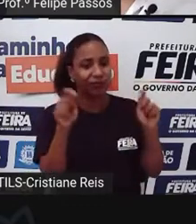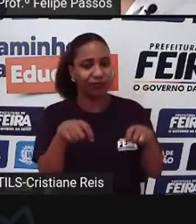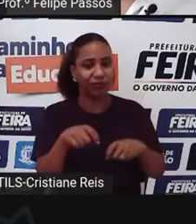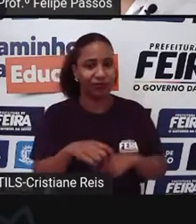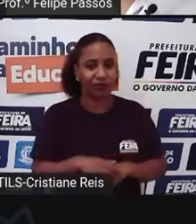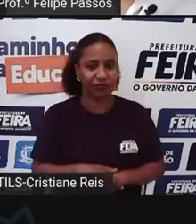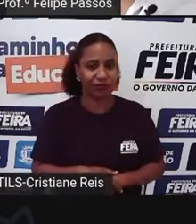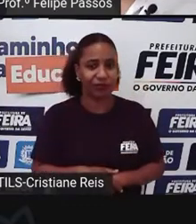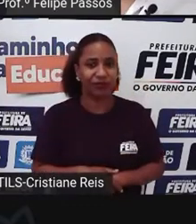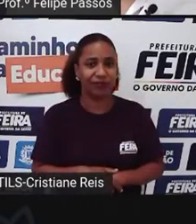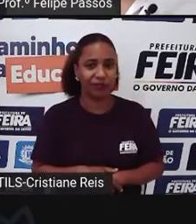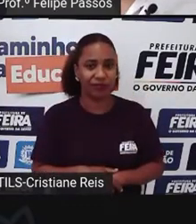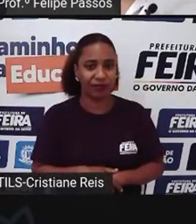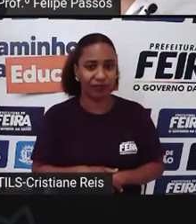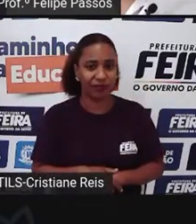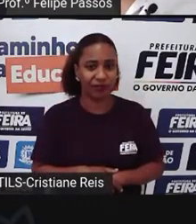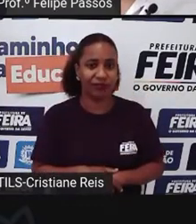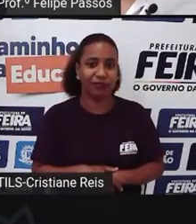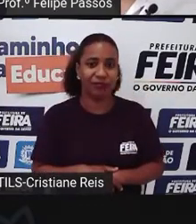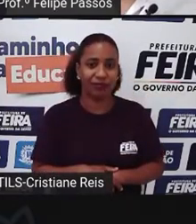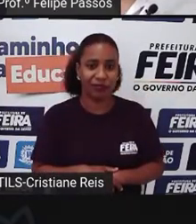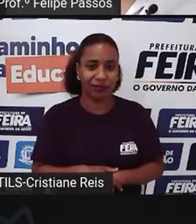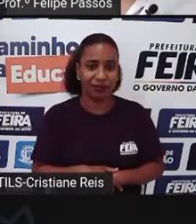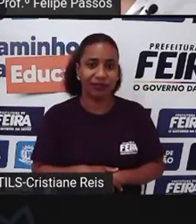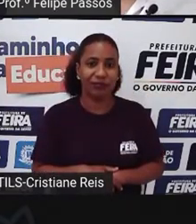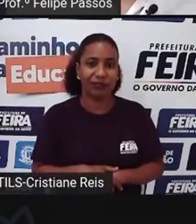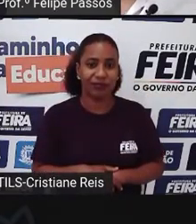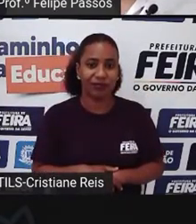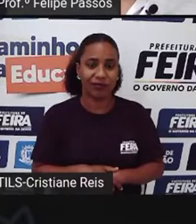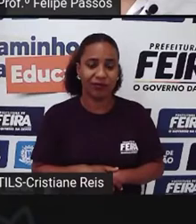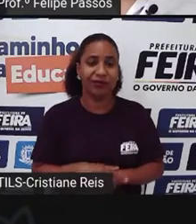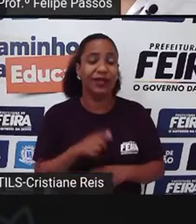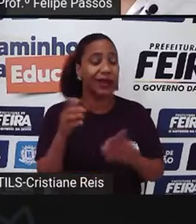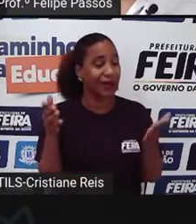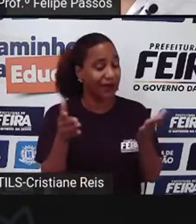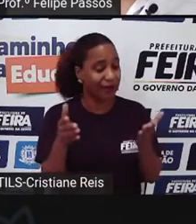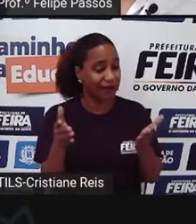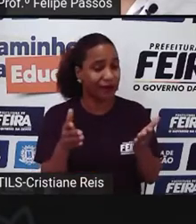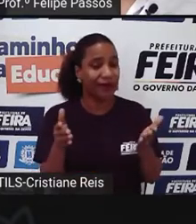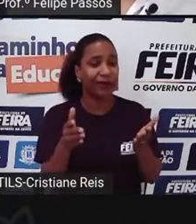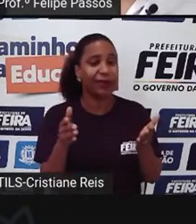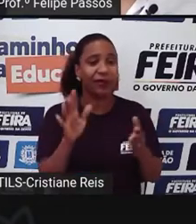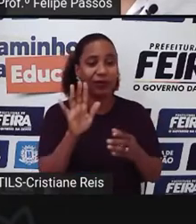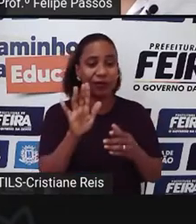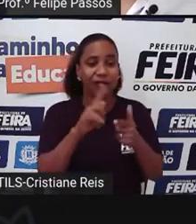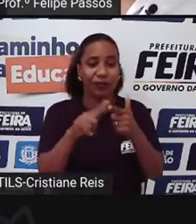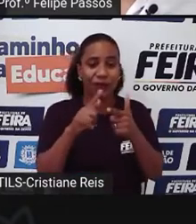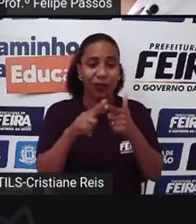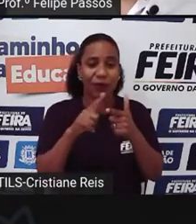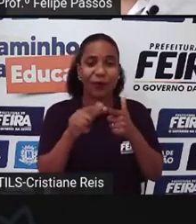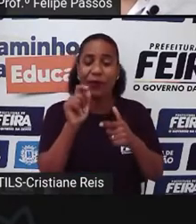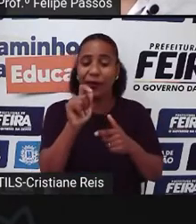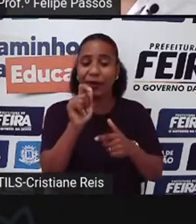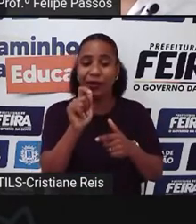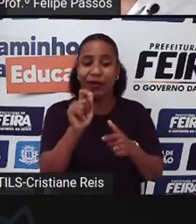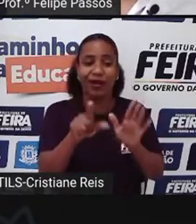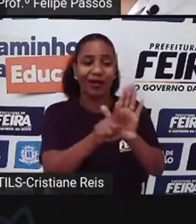Agora É pouquinho complicado Porque tudo isso É muito novo Né